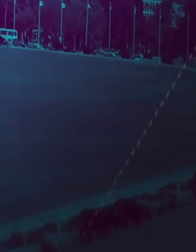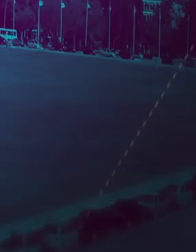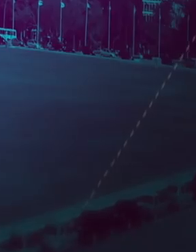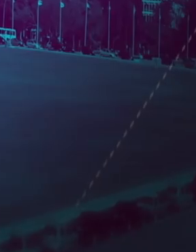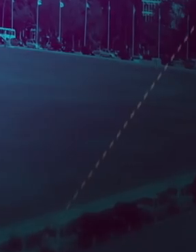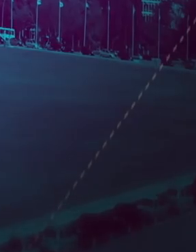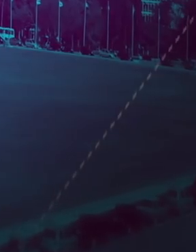NBR TV do Governo na NBR do